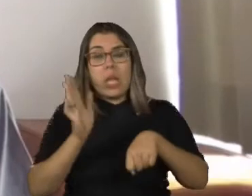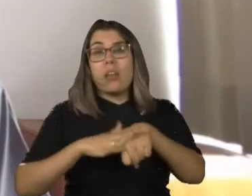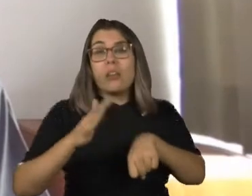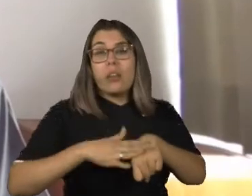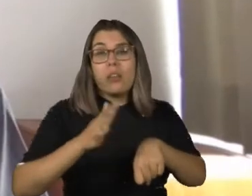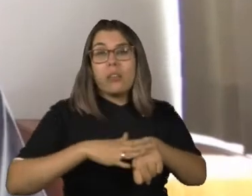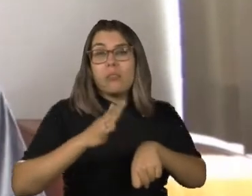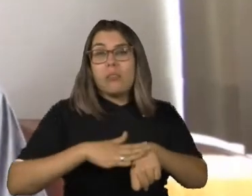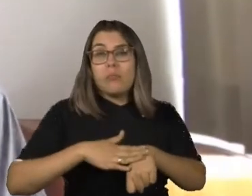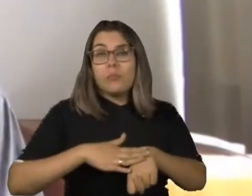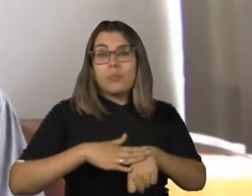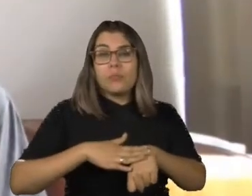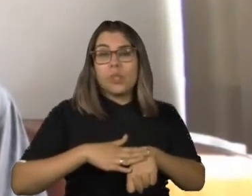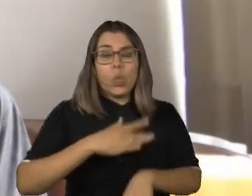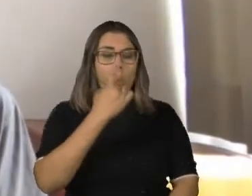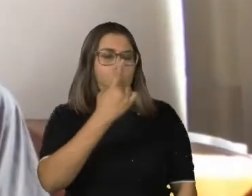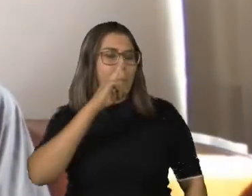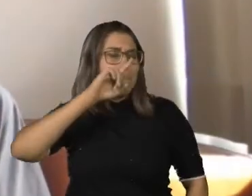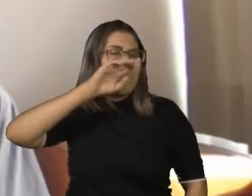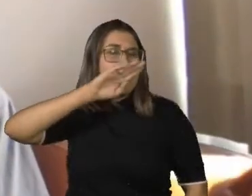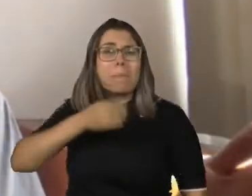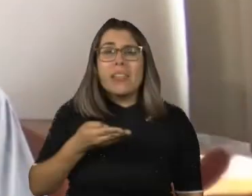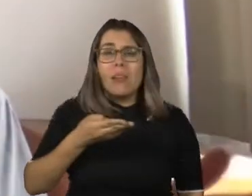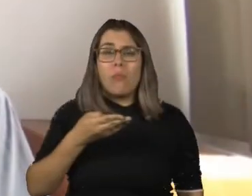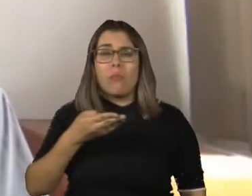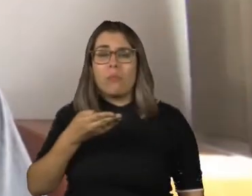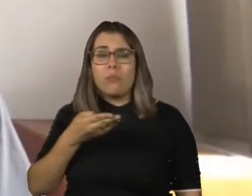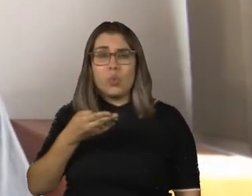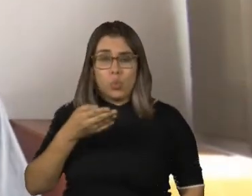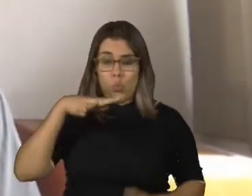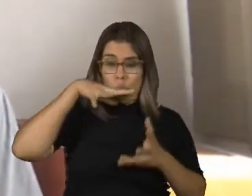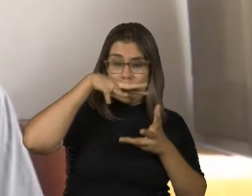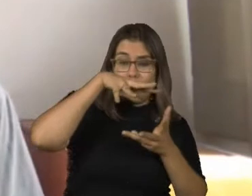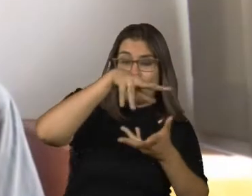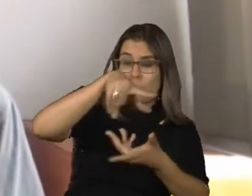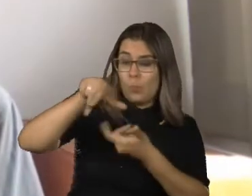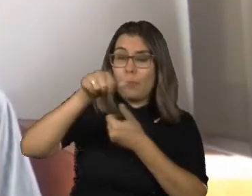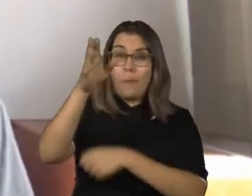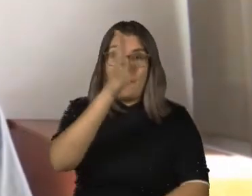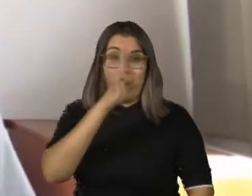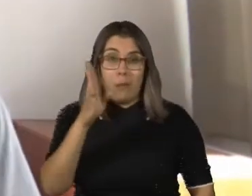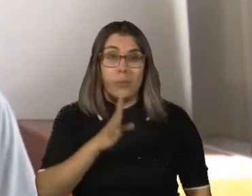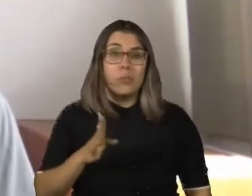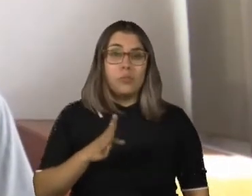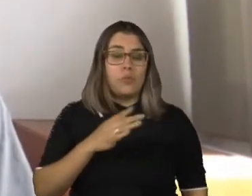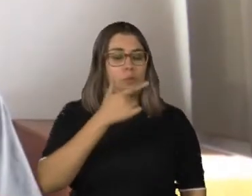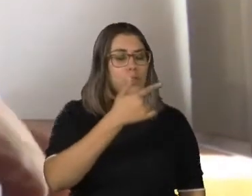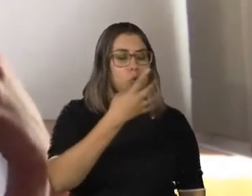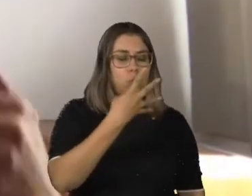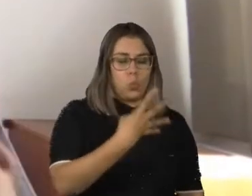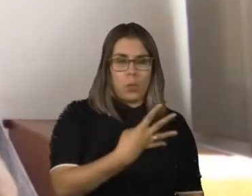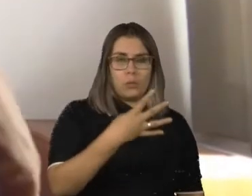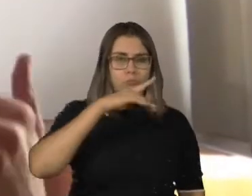Somos cerca de um bilhão de pessoas no mundo. No Brasil, 24% da população se